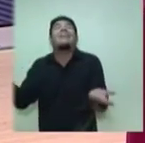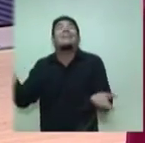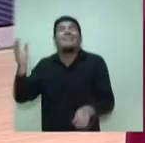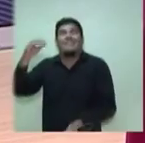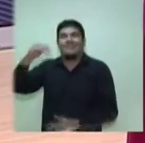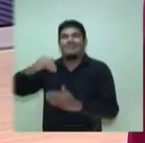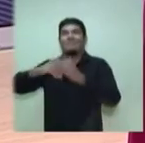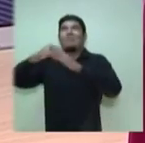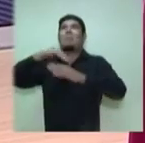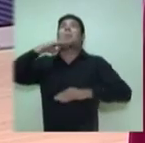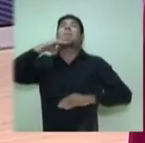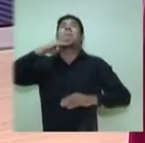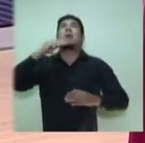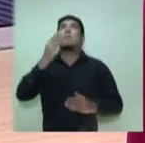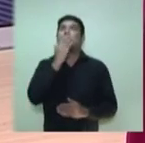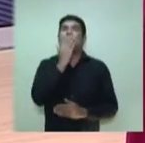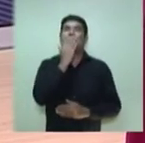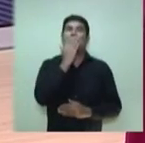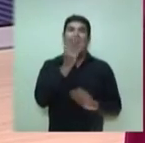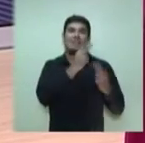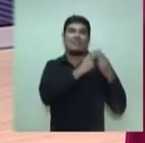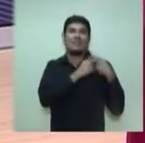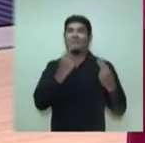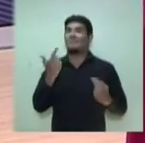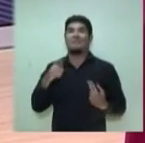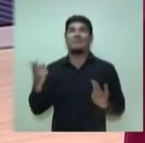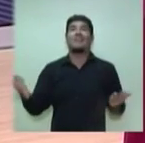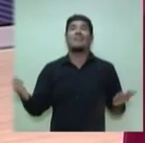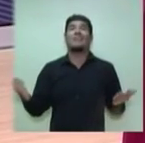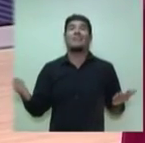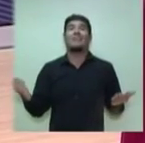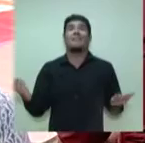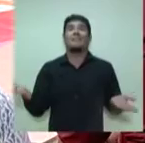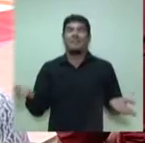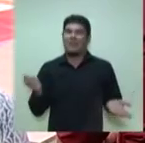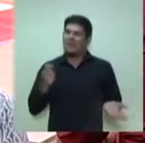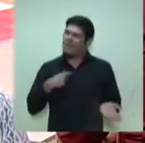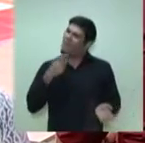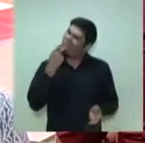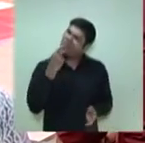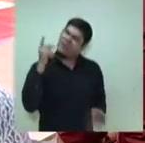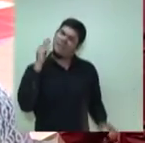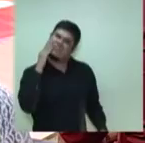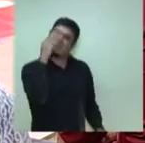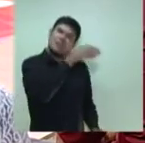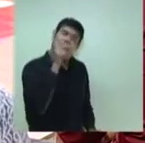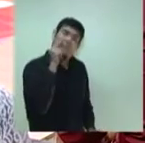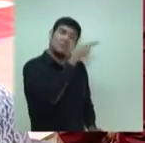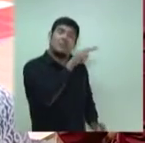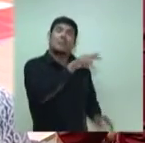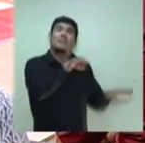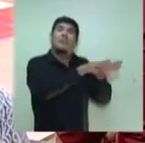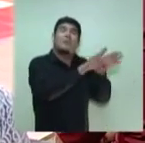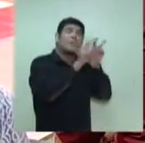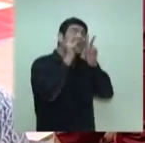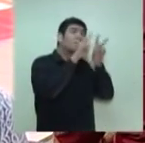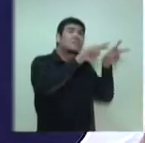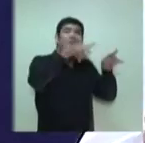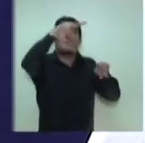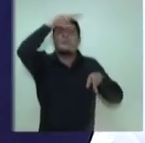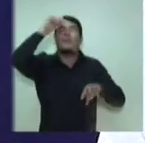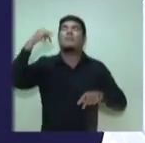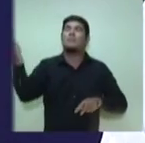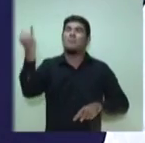da irresponsabilidade, de prometer o que não cabia no orçamento. Mas eu prefiro falar com você e falar com a cidade de Manaus, que é quem importa